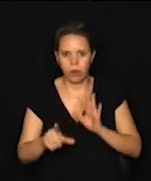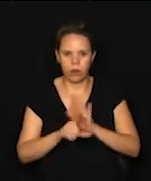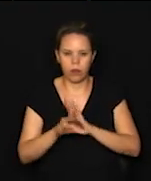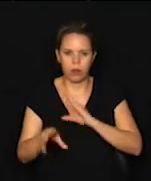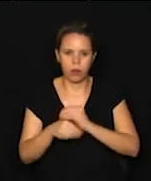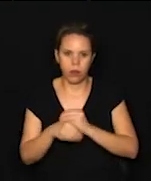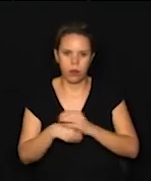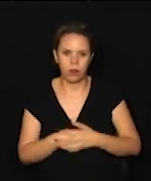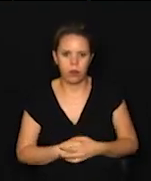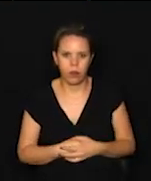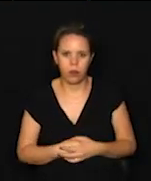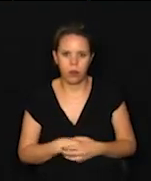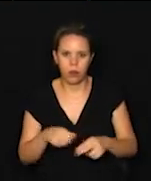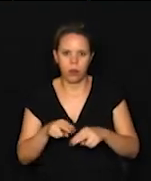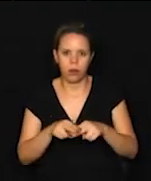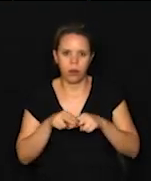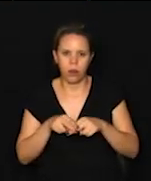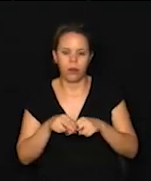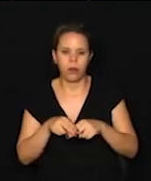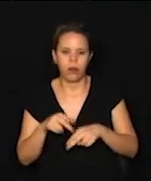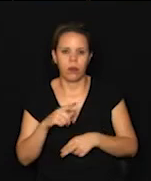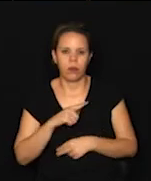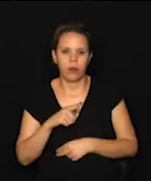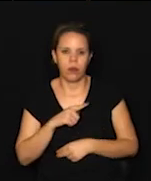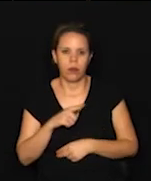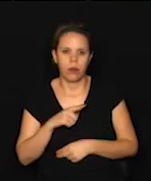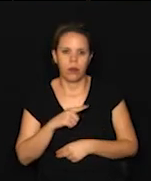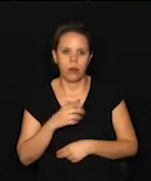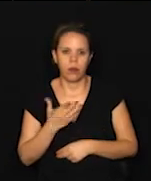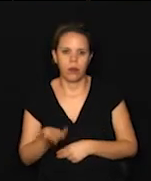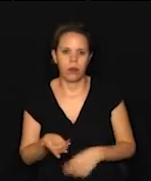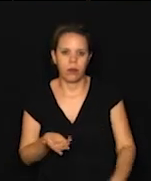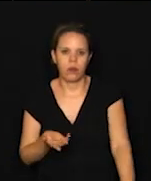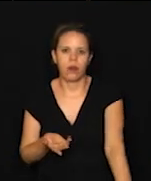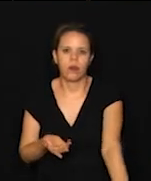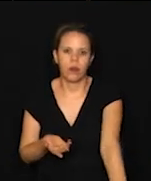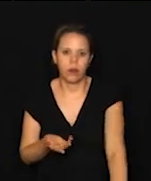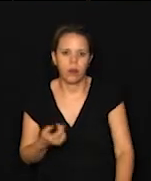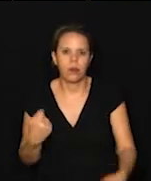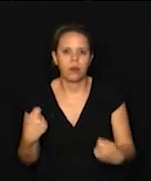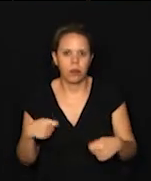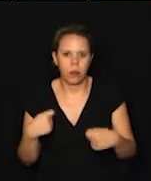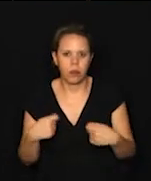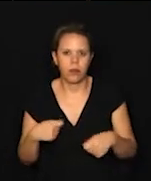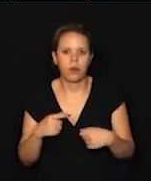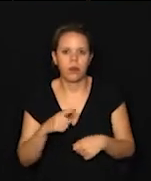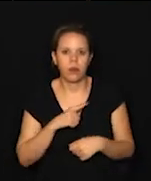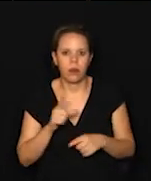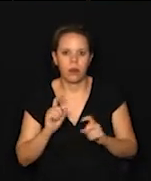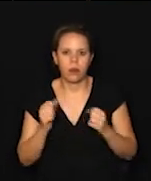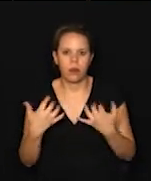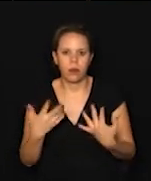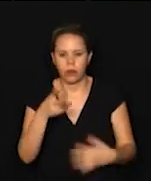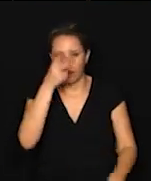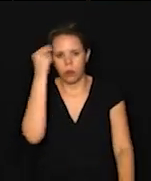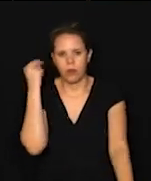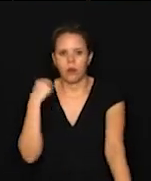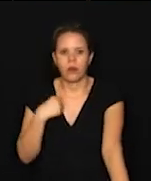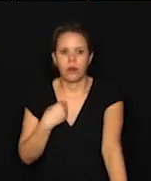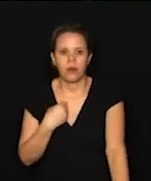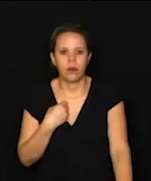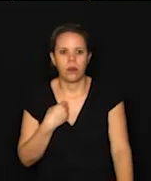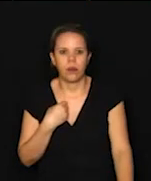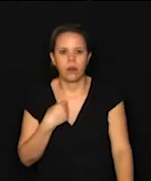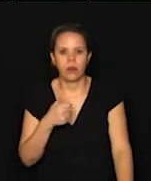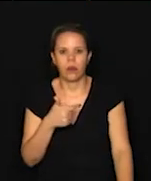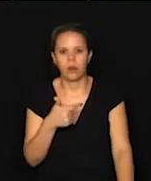complementar, e por isso aí a gente tem essa necessidade de ter audiência pública. Aí já na